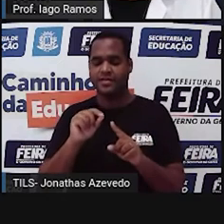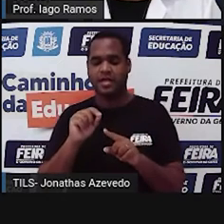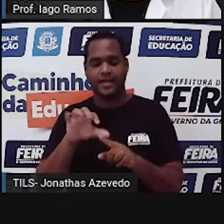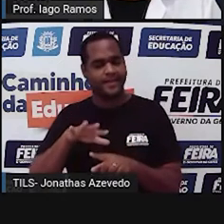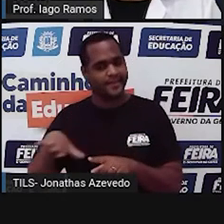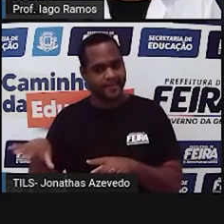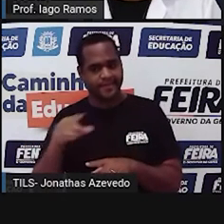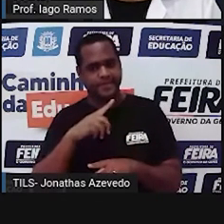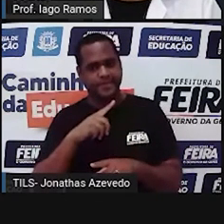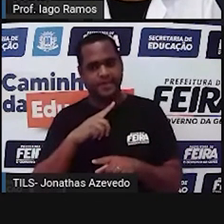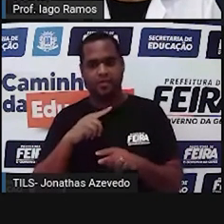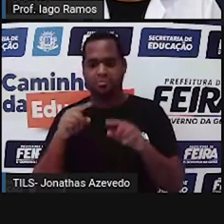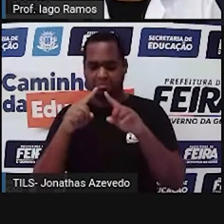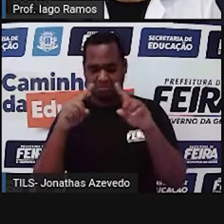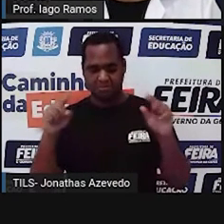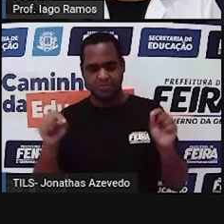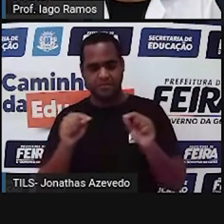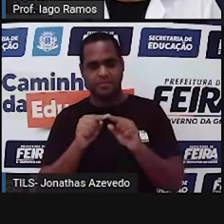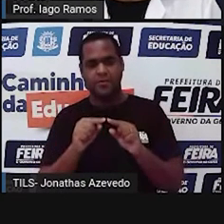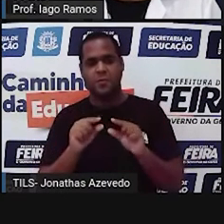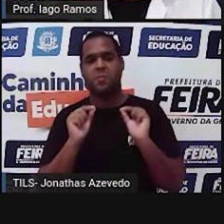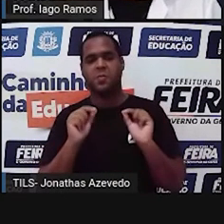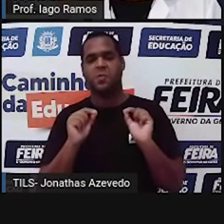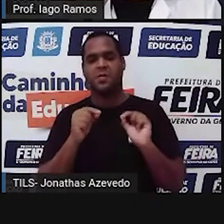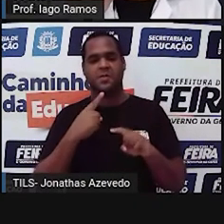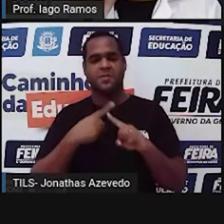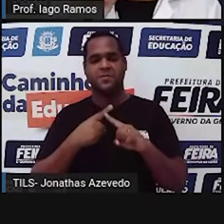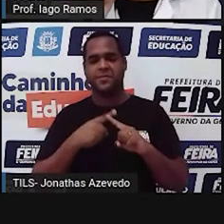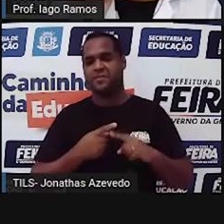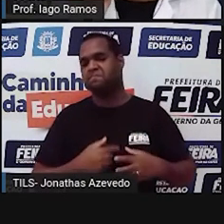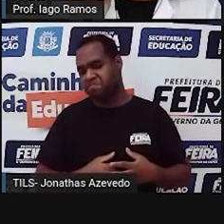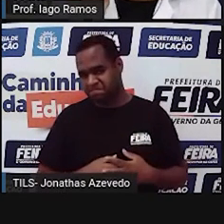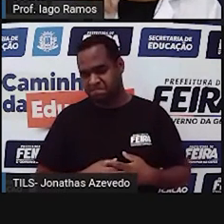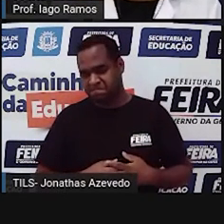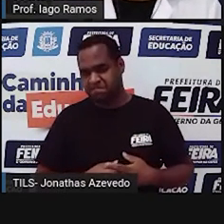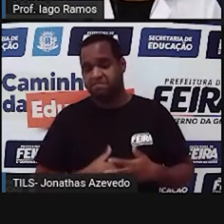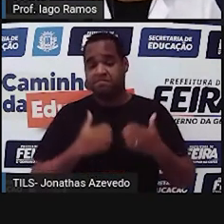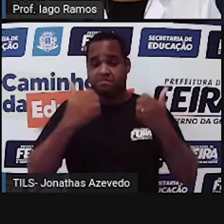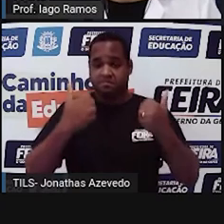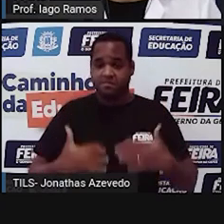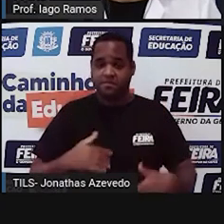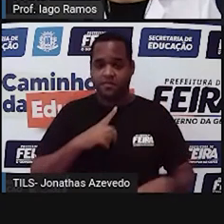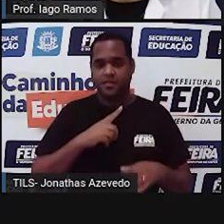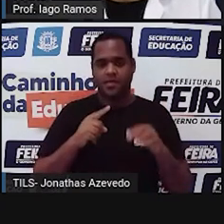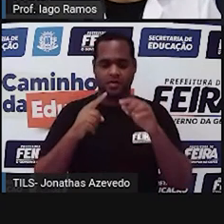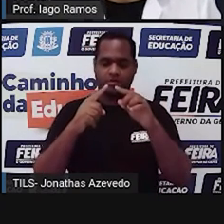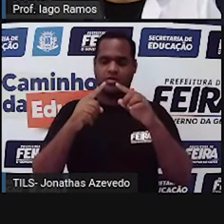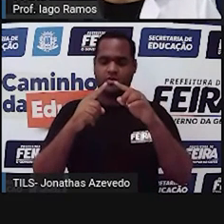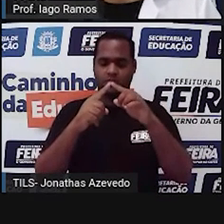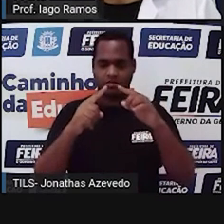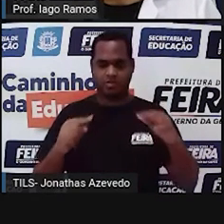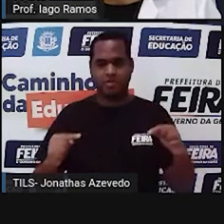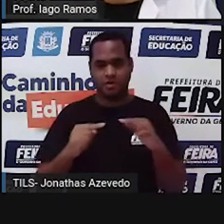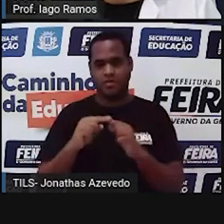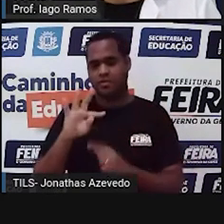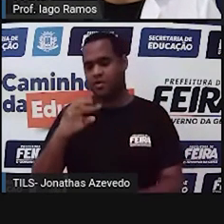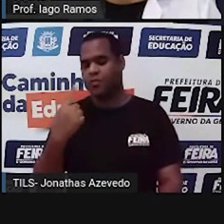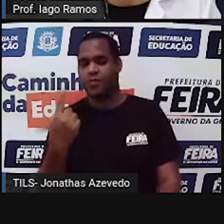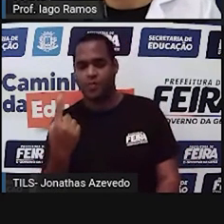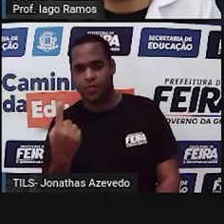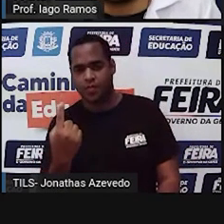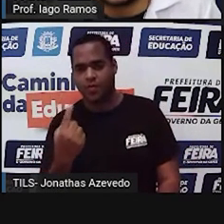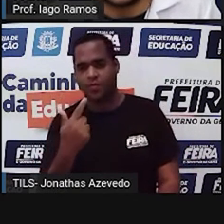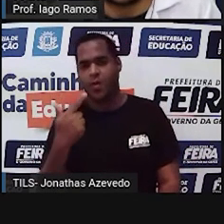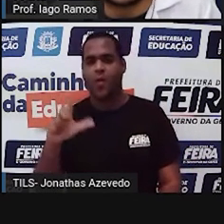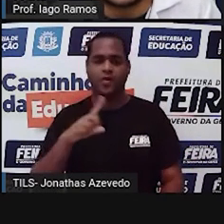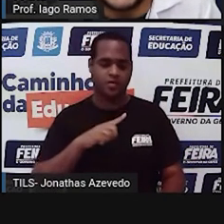do retângulo? Eu chamei ali, né, um triângulo de T1 e o outro